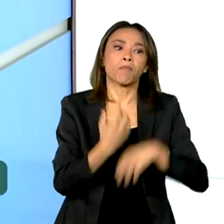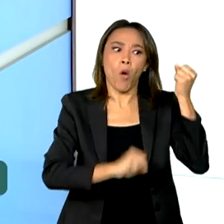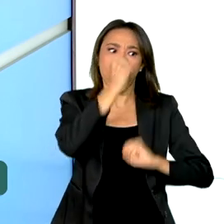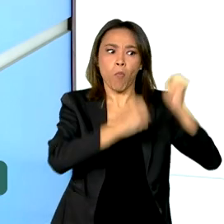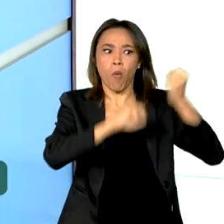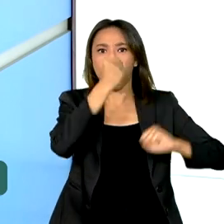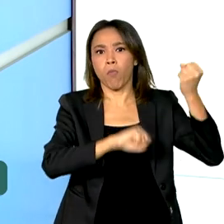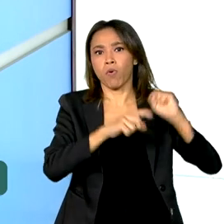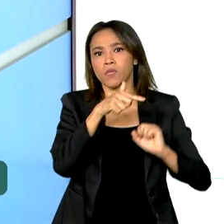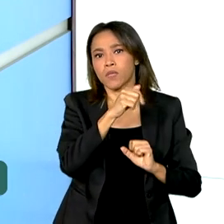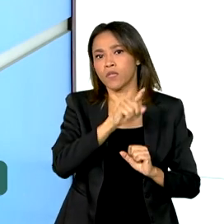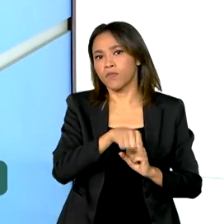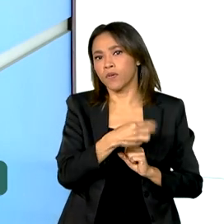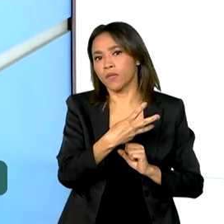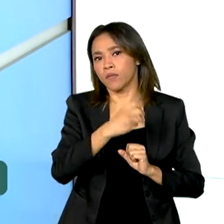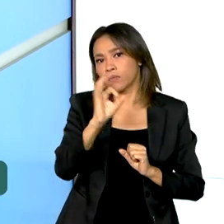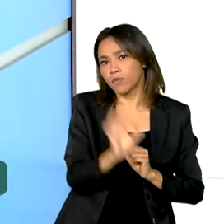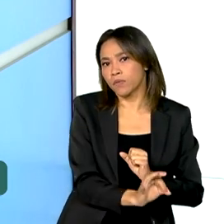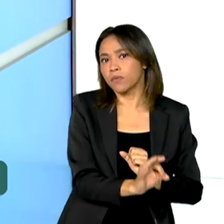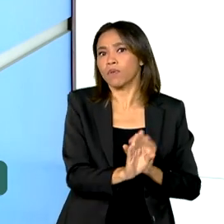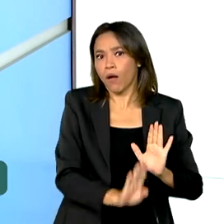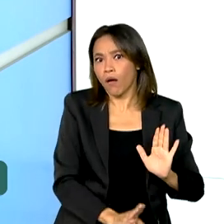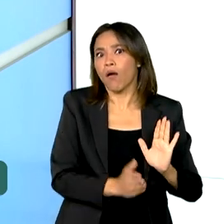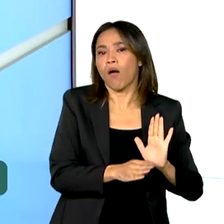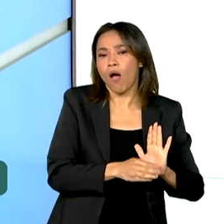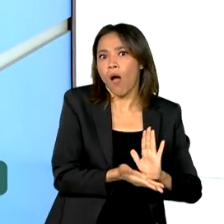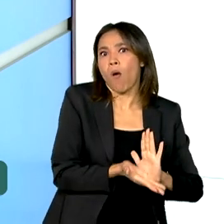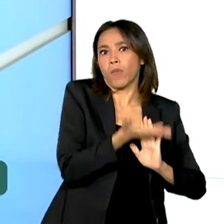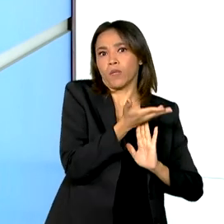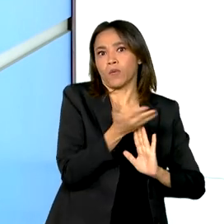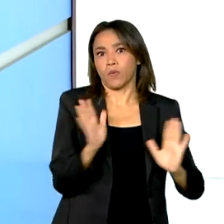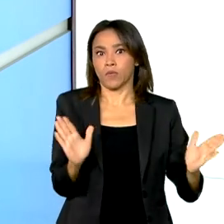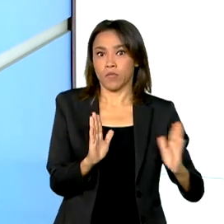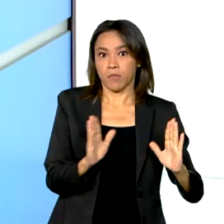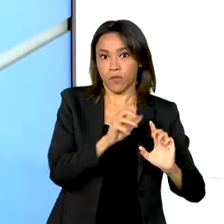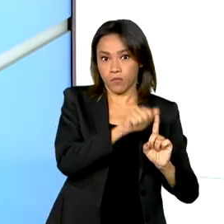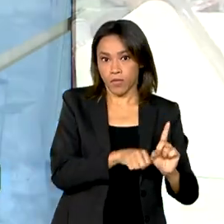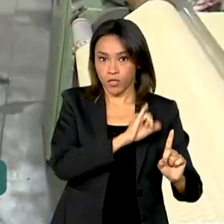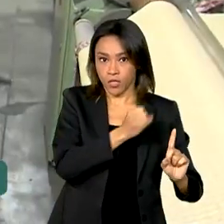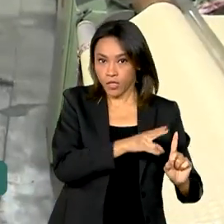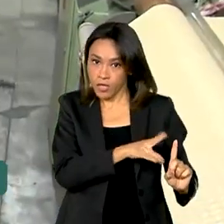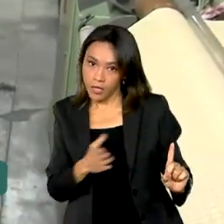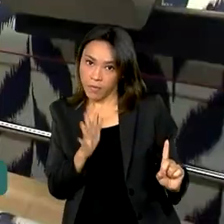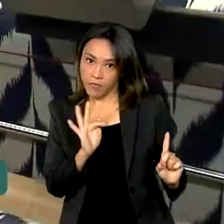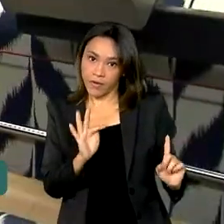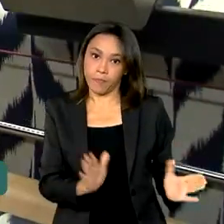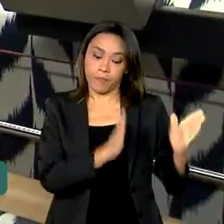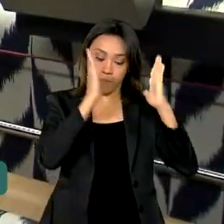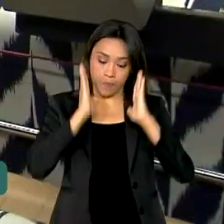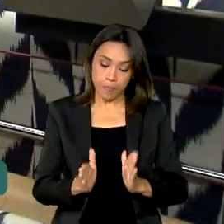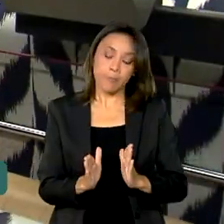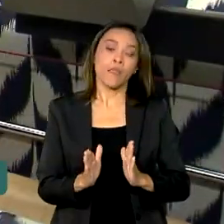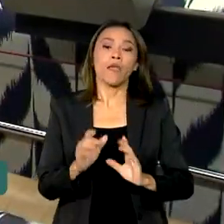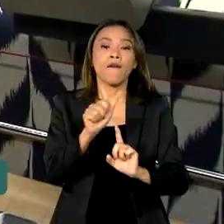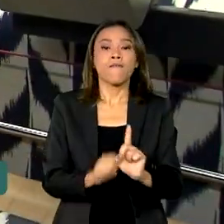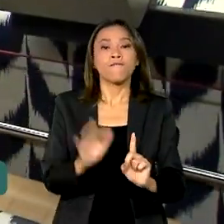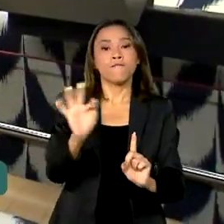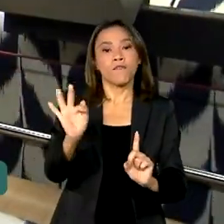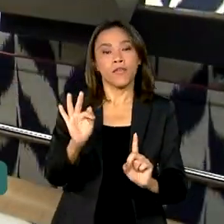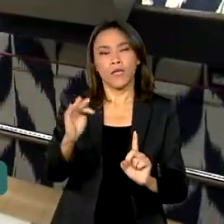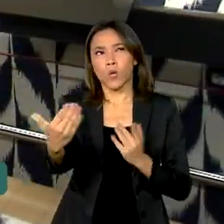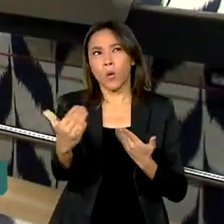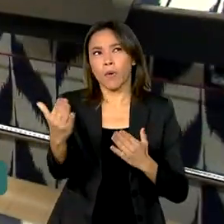cresceu 7,3% na passagem de janeiro para fevereiro. Agora, na comparação com fevereiro do ano passado, houve